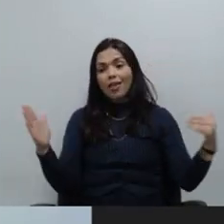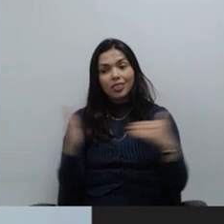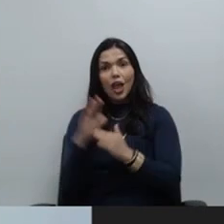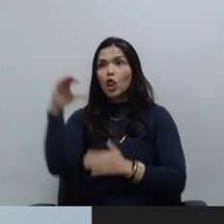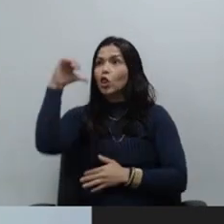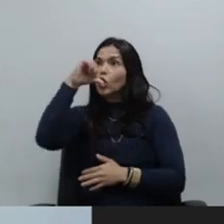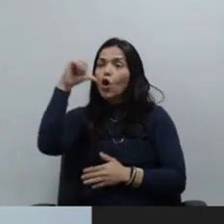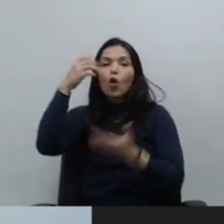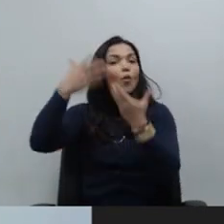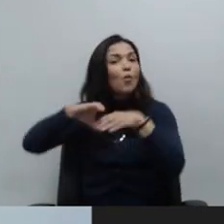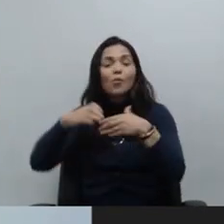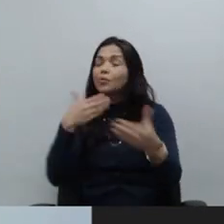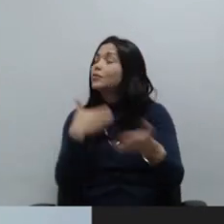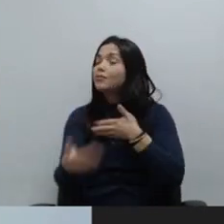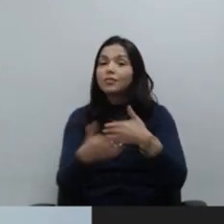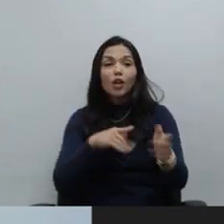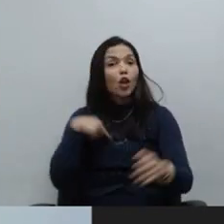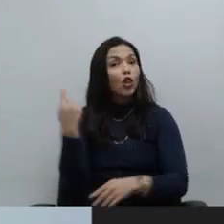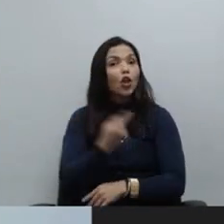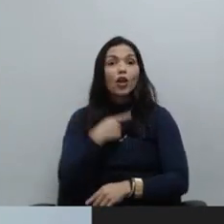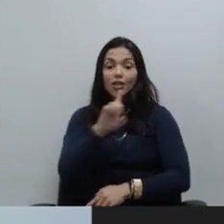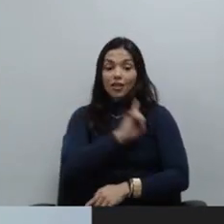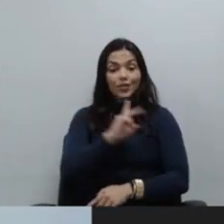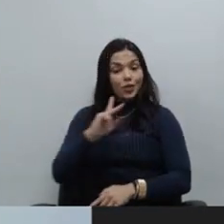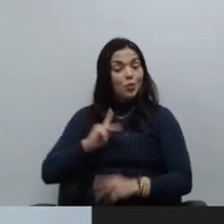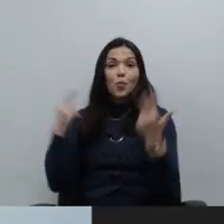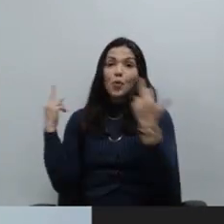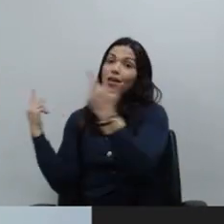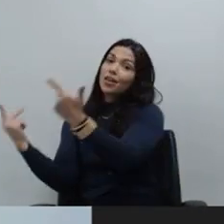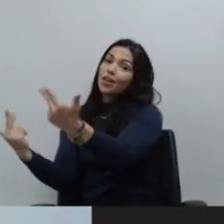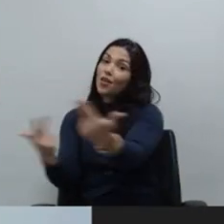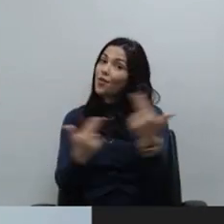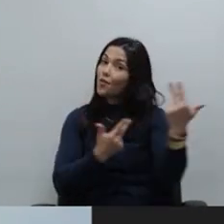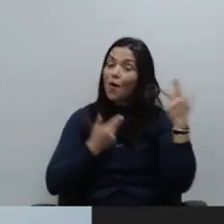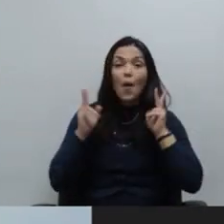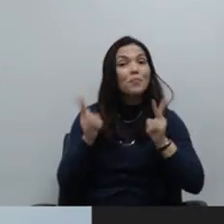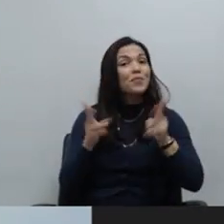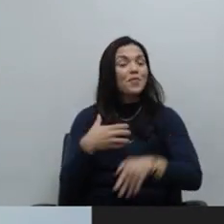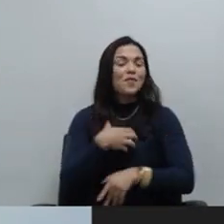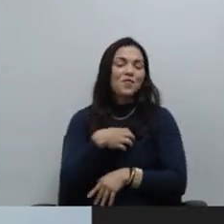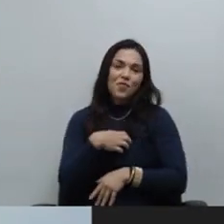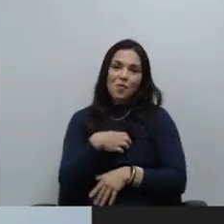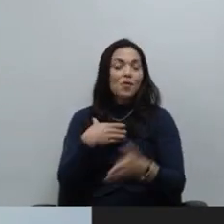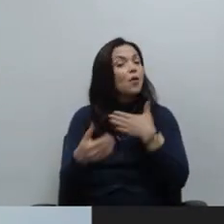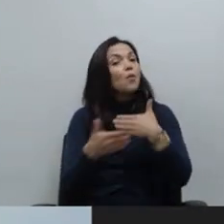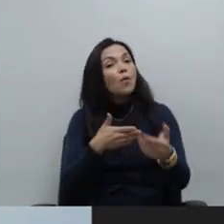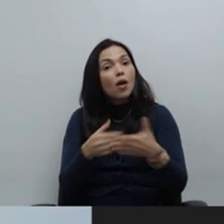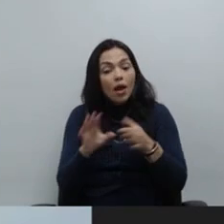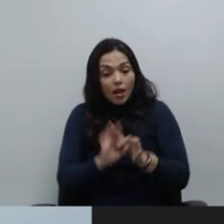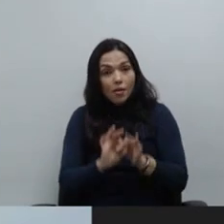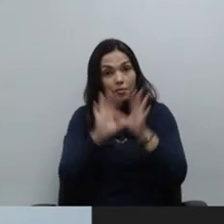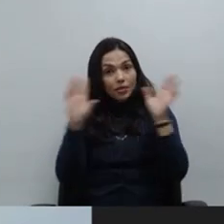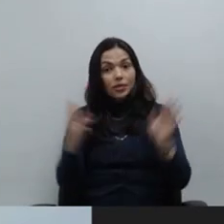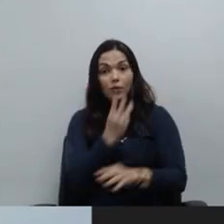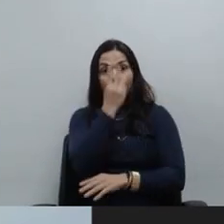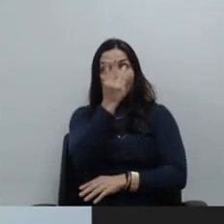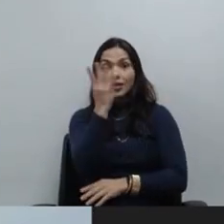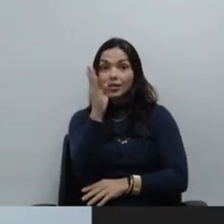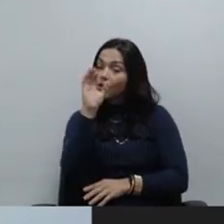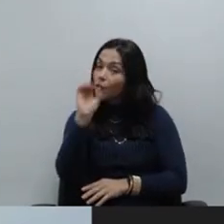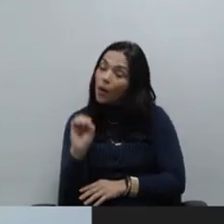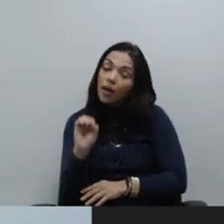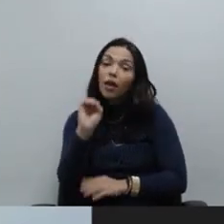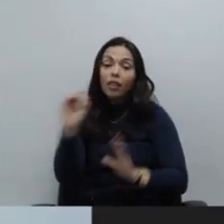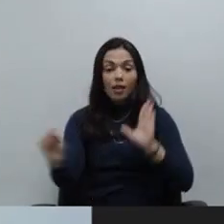concurso. Todos nós somos defensores e defensoras públicas da mesma maneira. A própria Deliberação 340 não traz nenhuma forma de